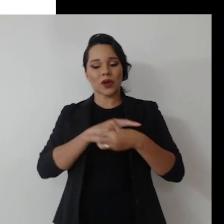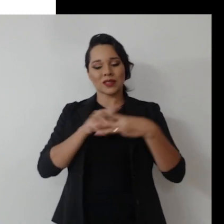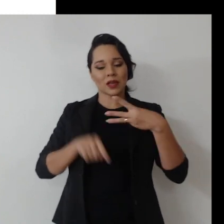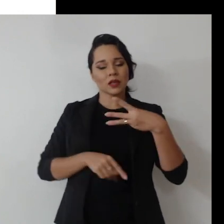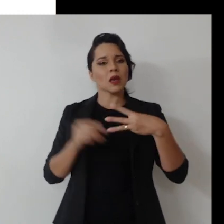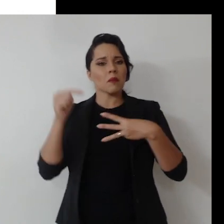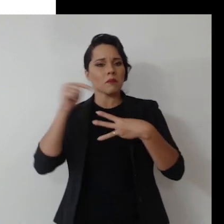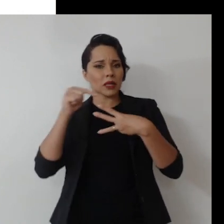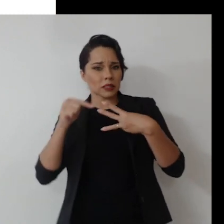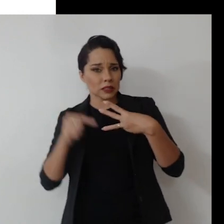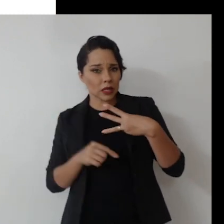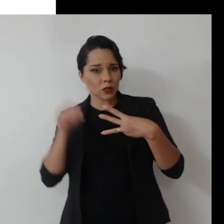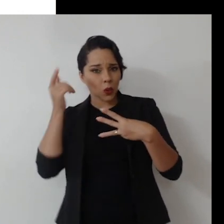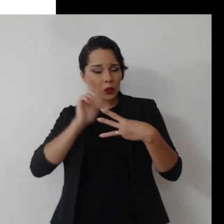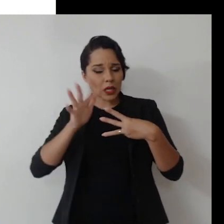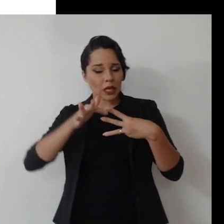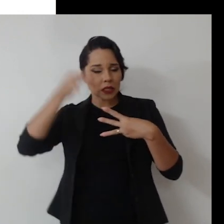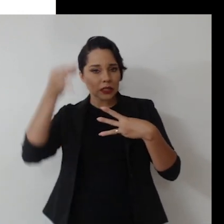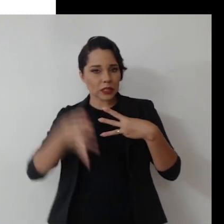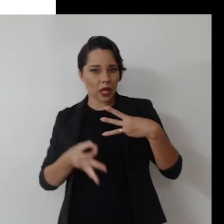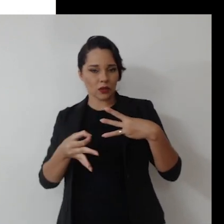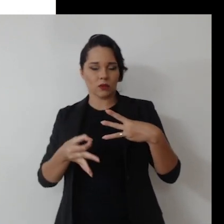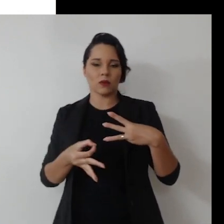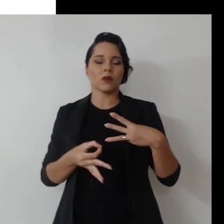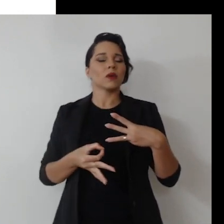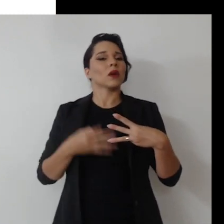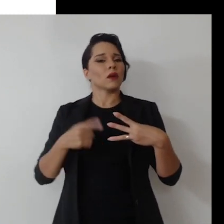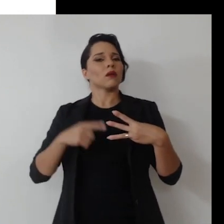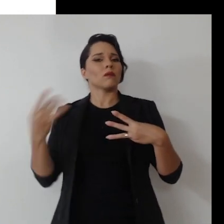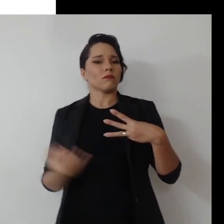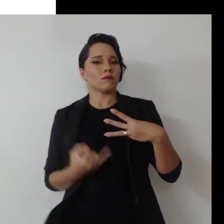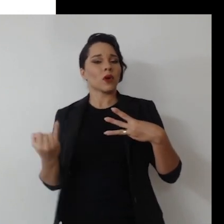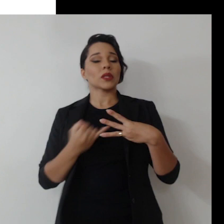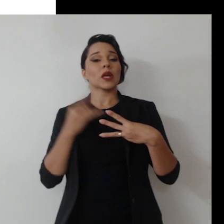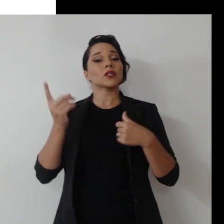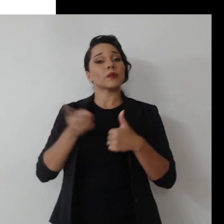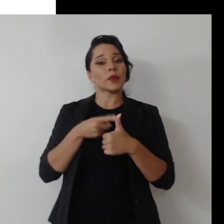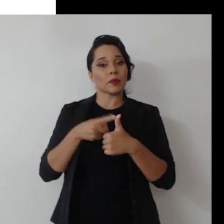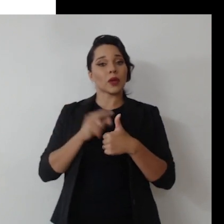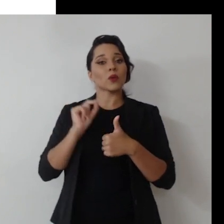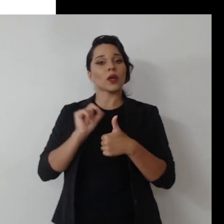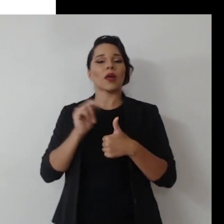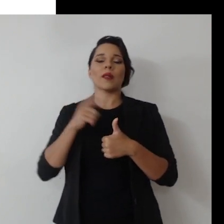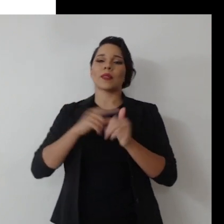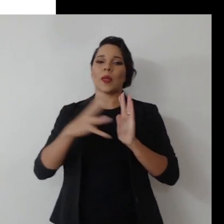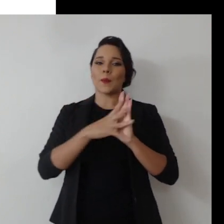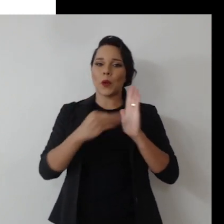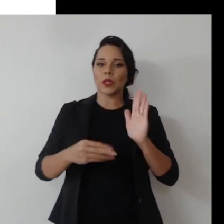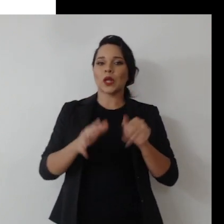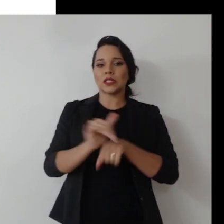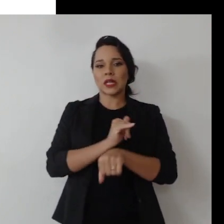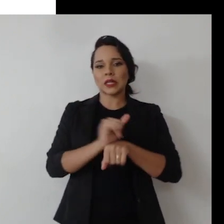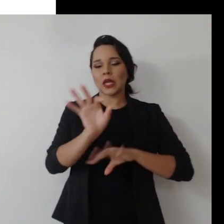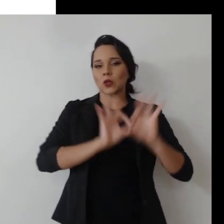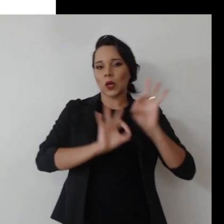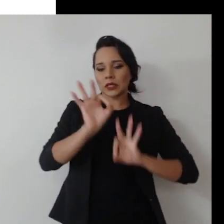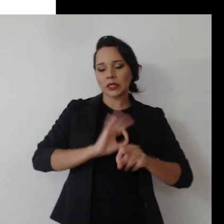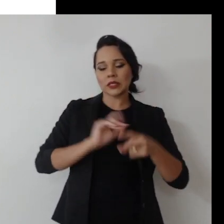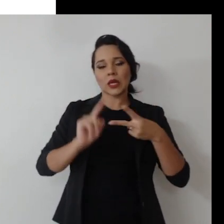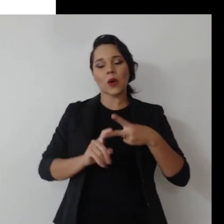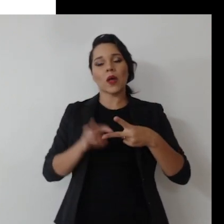E para que esses mecanismos possam ser colocados em práticas, é importante, primeiro, estabelecer modelo de governança,